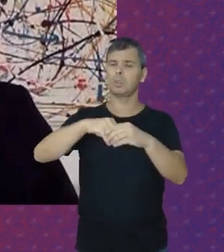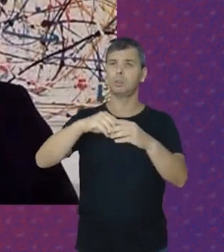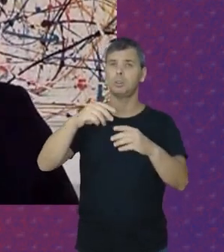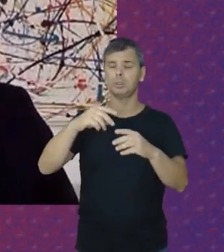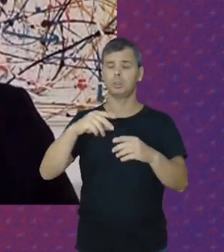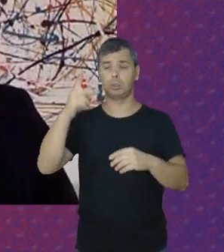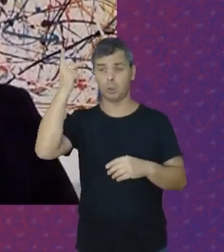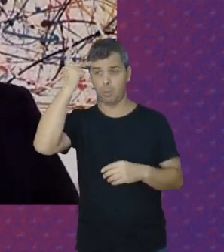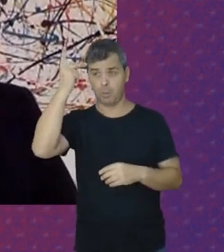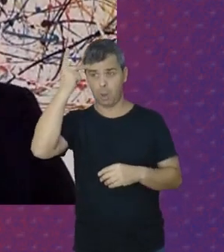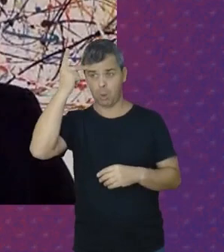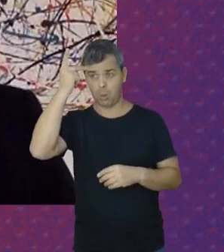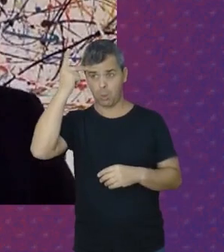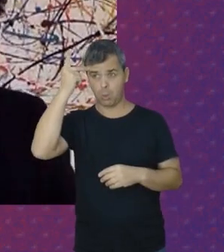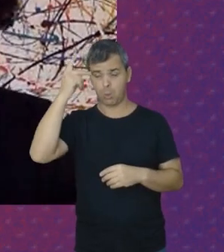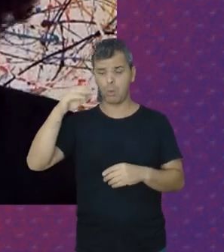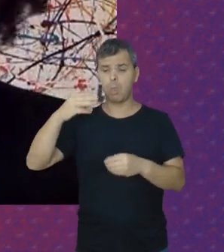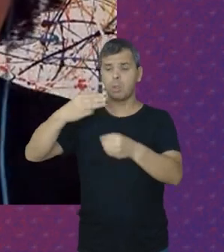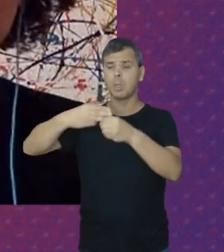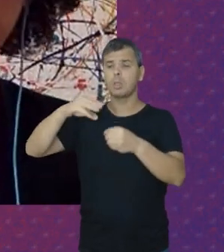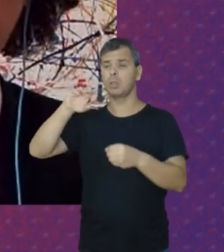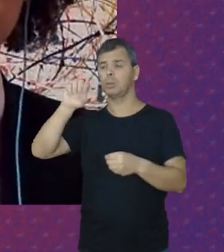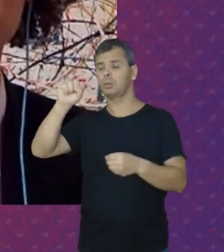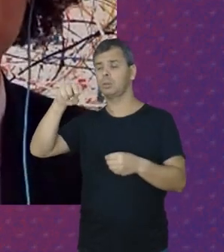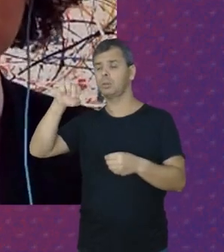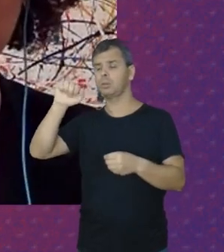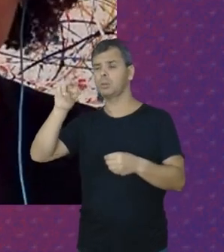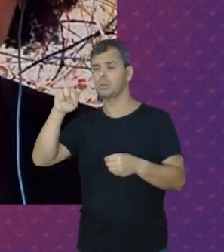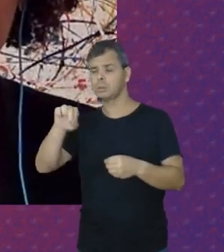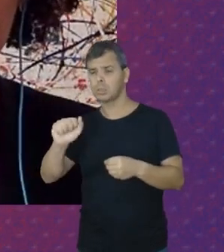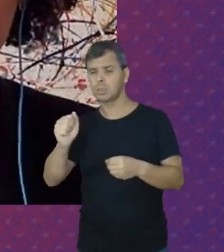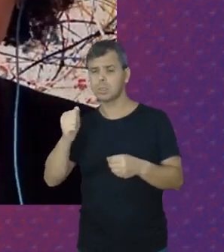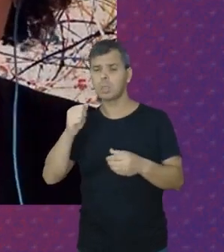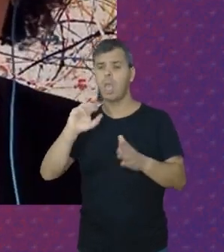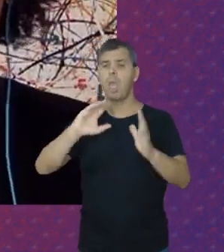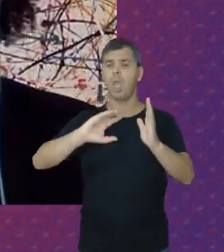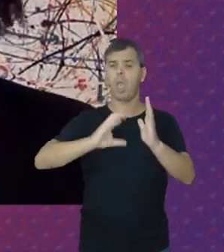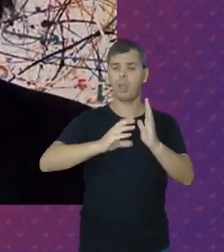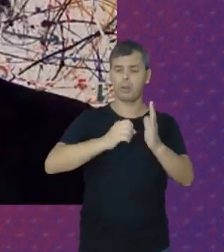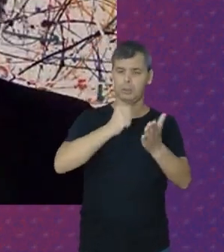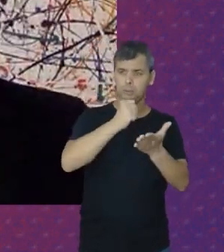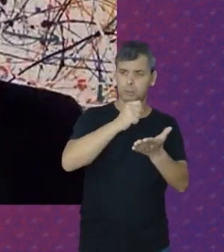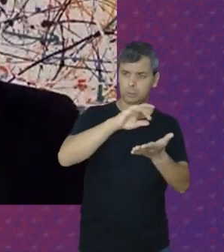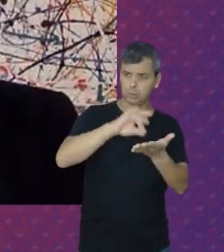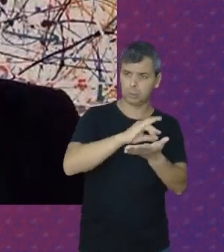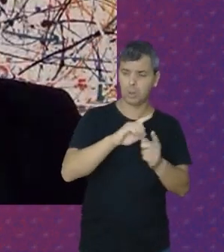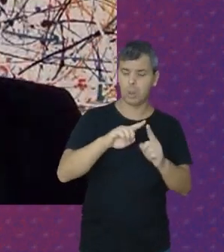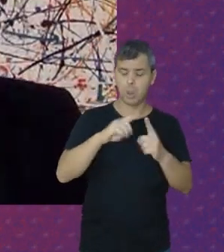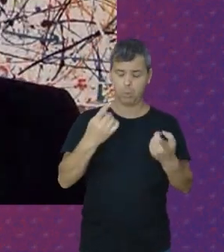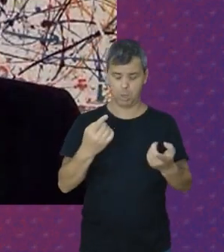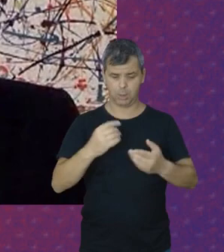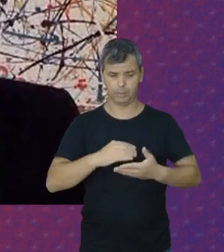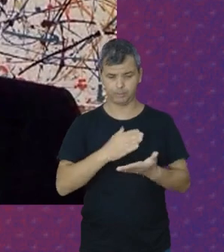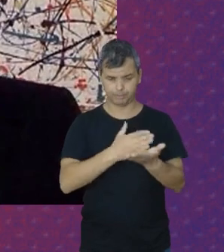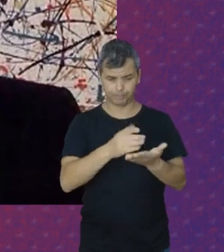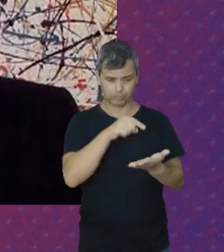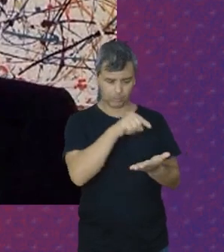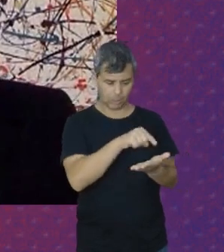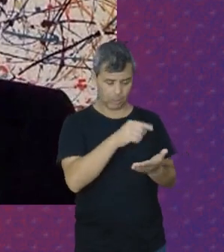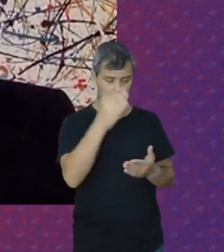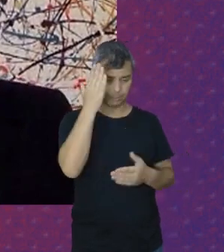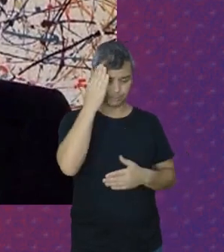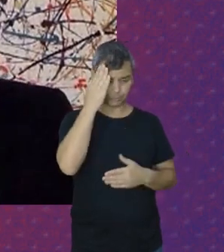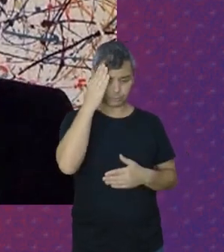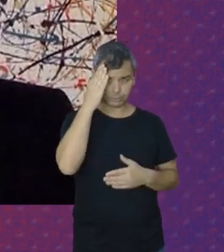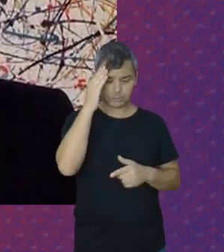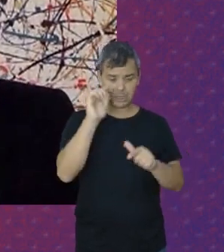Era Alcançar o direito A sindicalização Porque a partir Daí Se compreendia